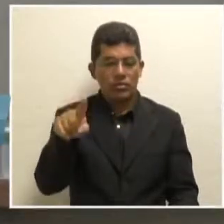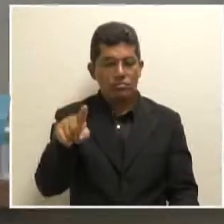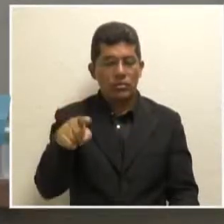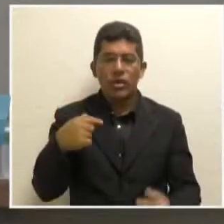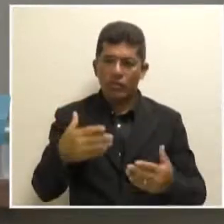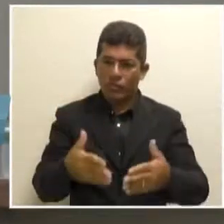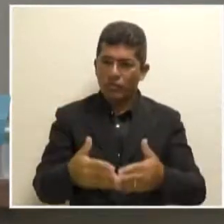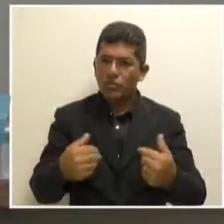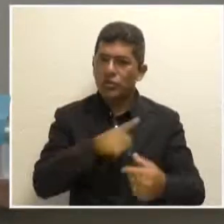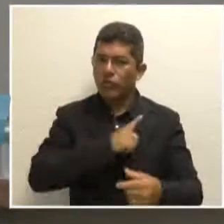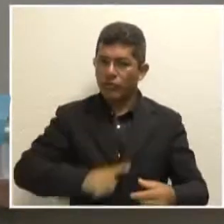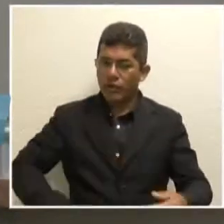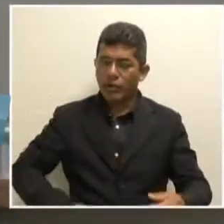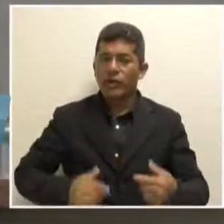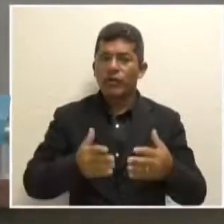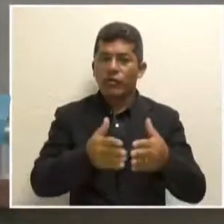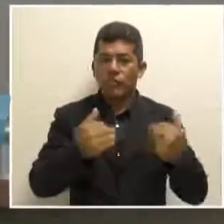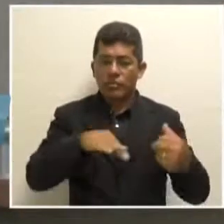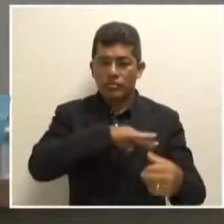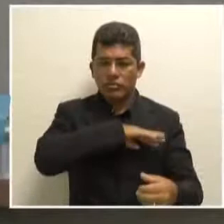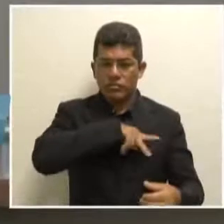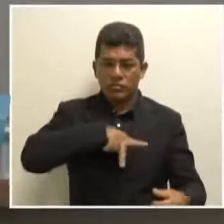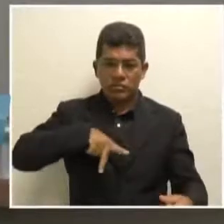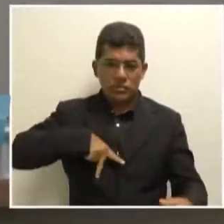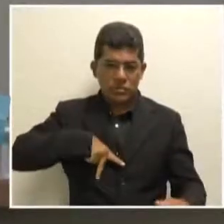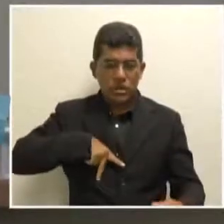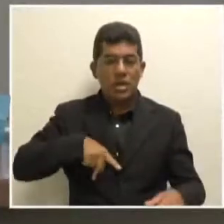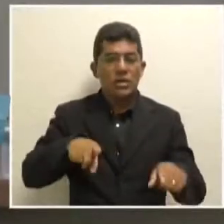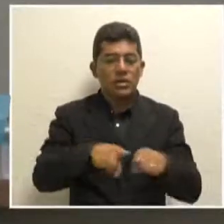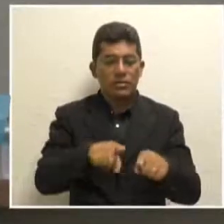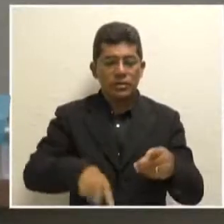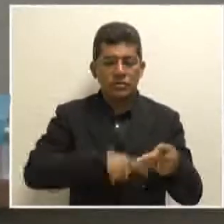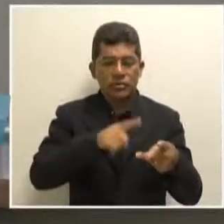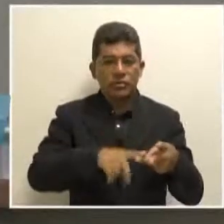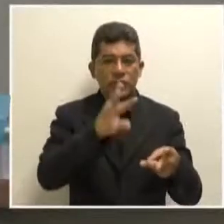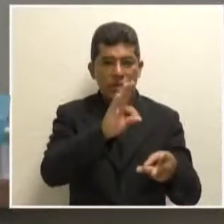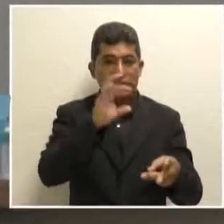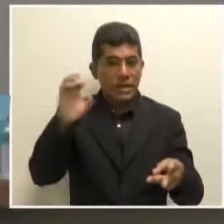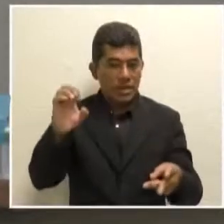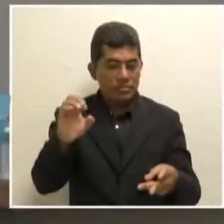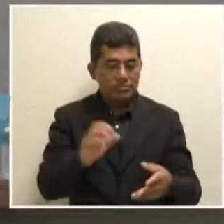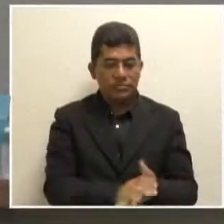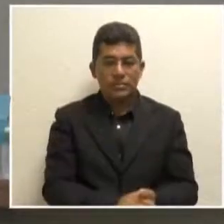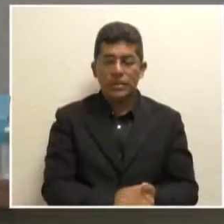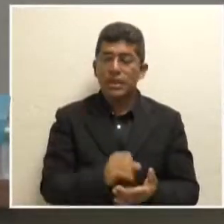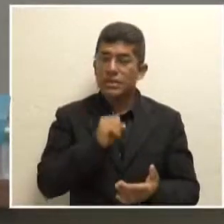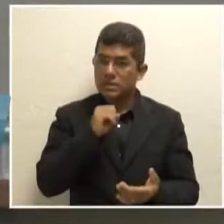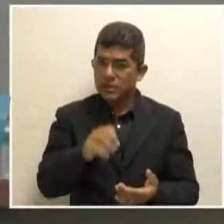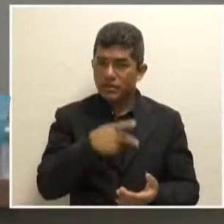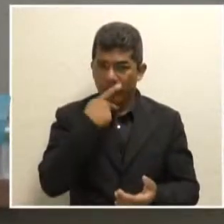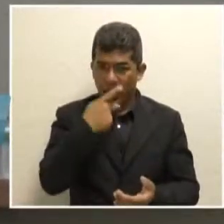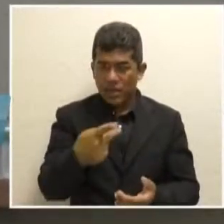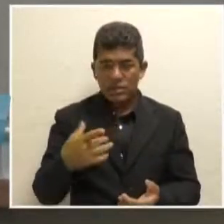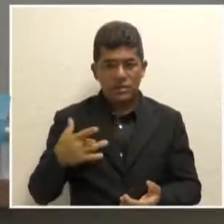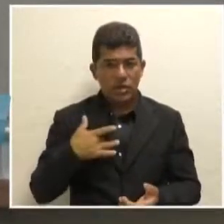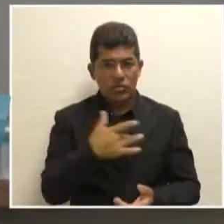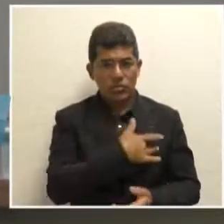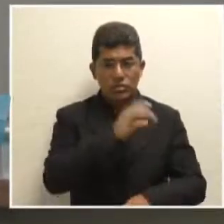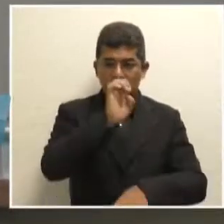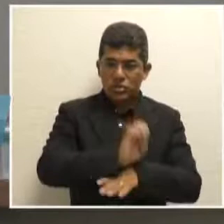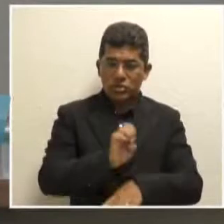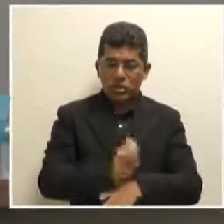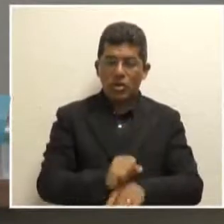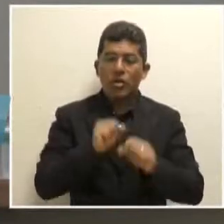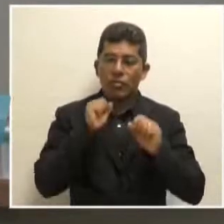e vou pedir ao Ministério Público do Estado, junto com o Ministério Público do Tribunal de Contas, a seguinte providência. Se for para falar de saúde de Estado,